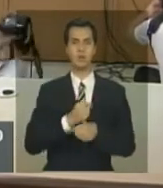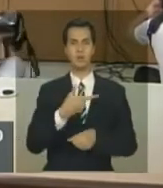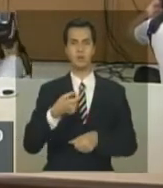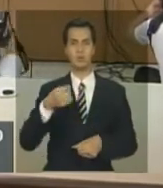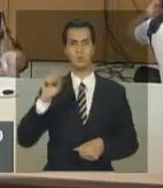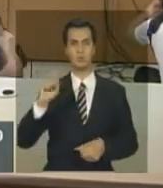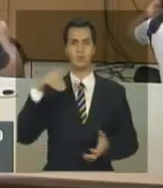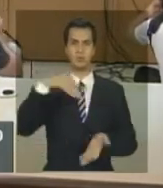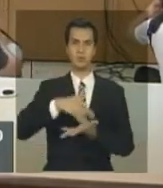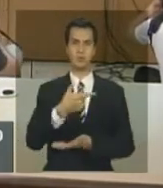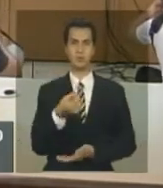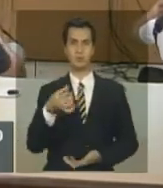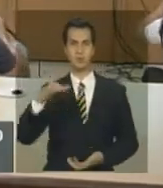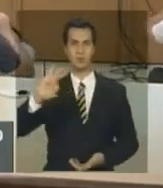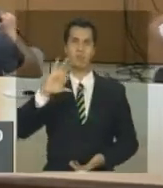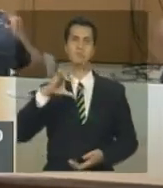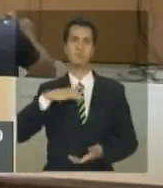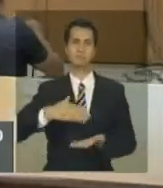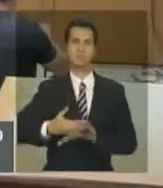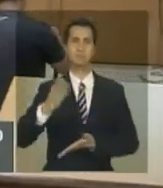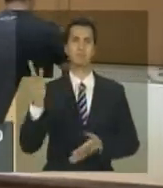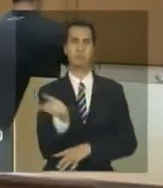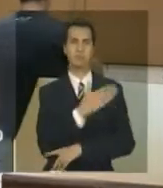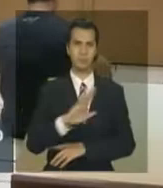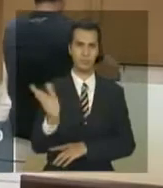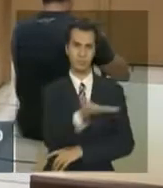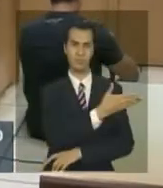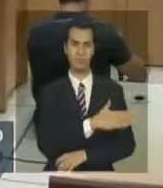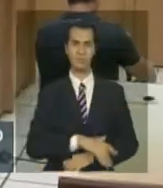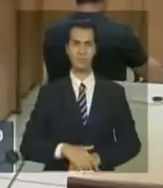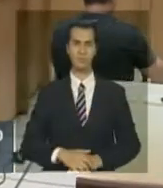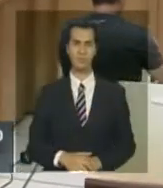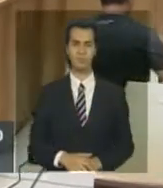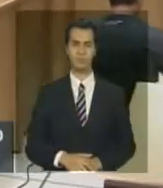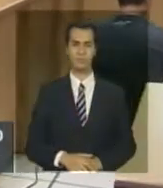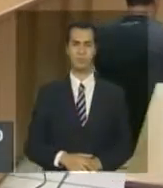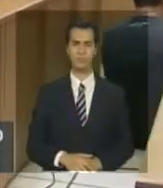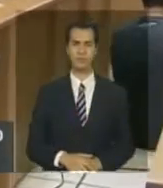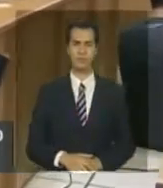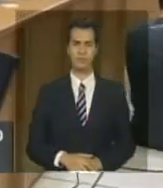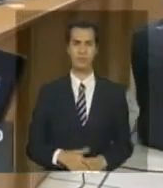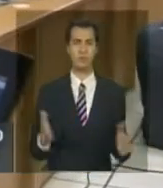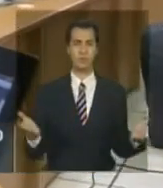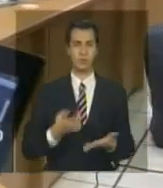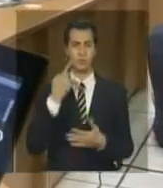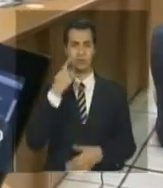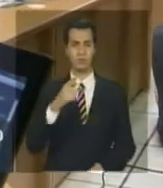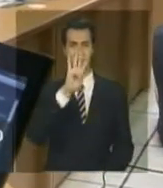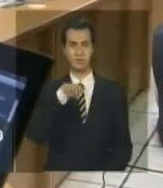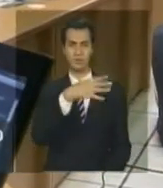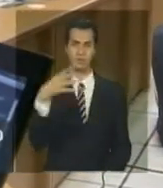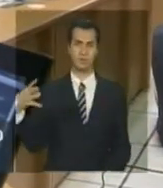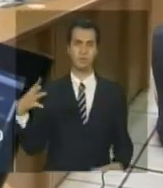2009 seguinte seguinte então o quadro resumo é que